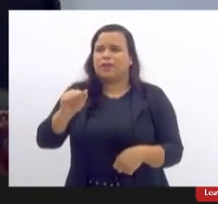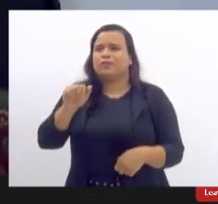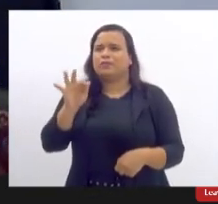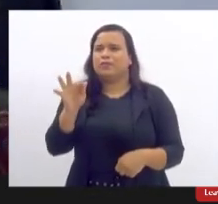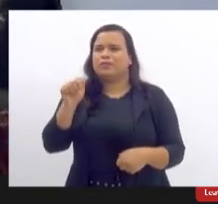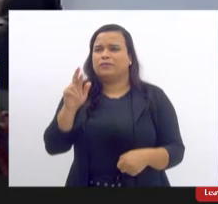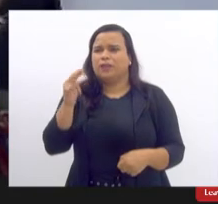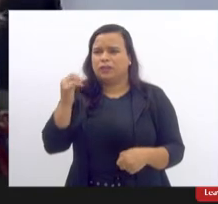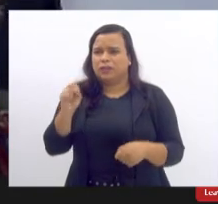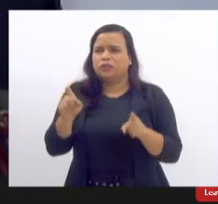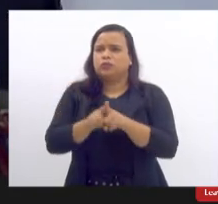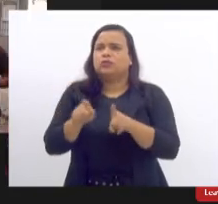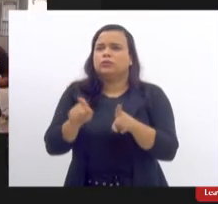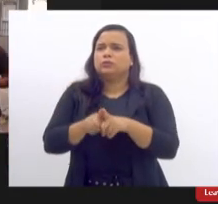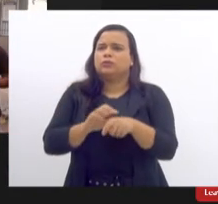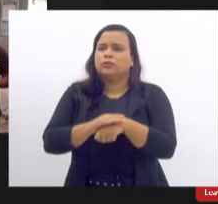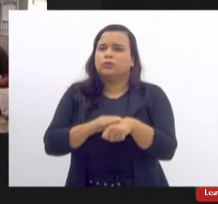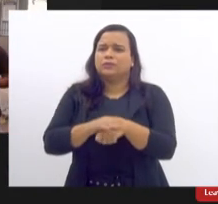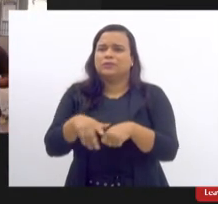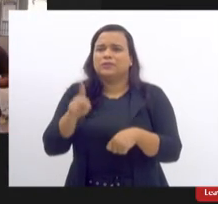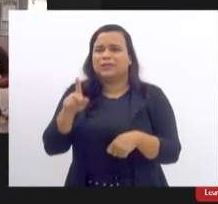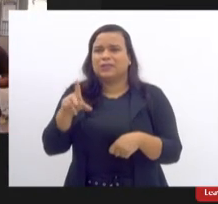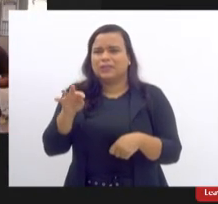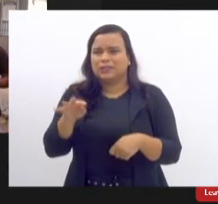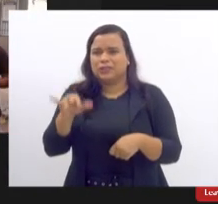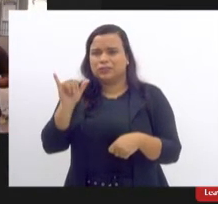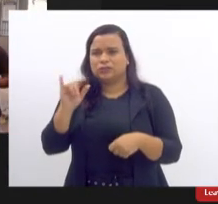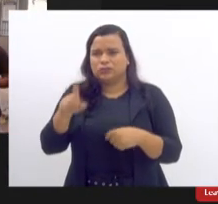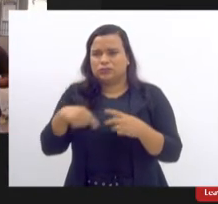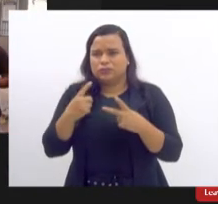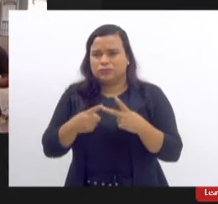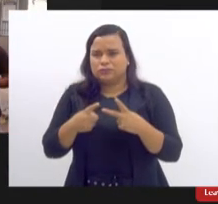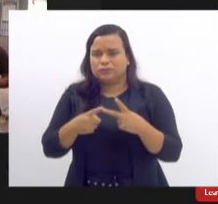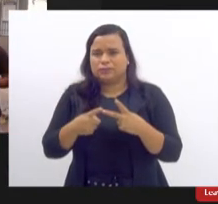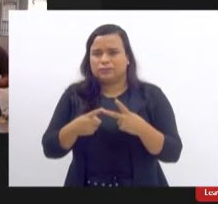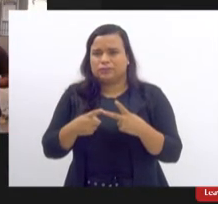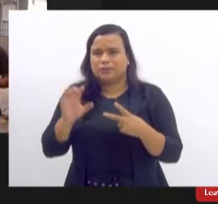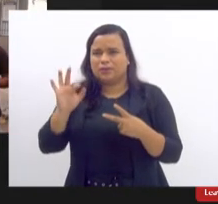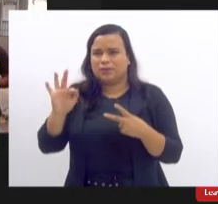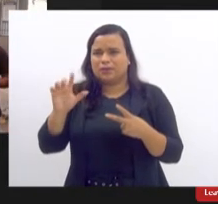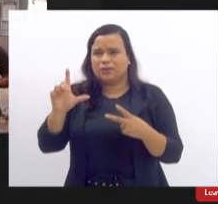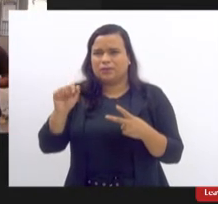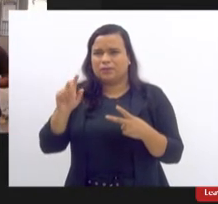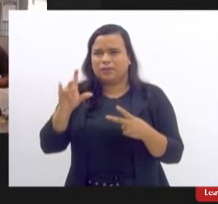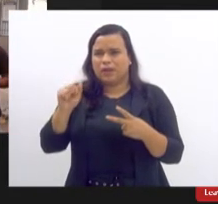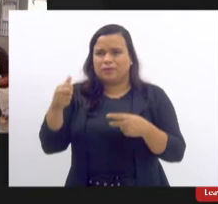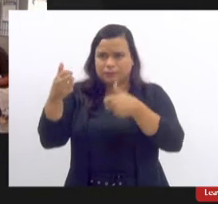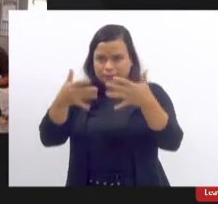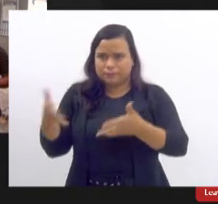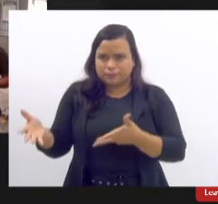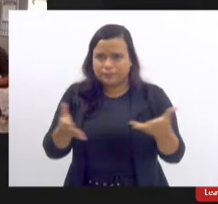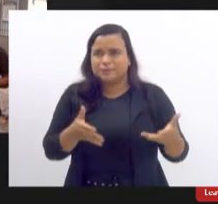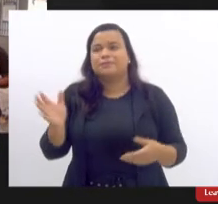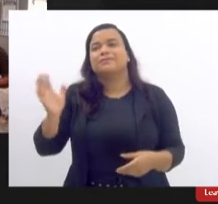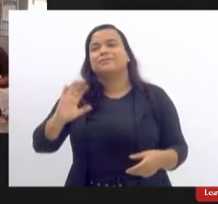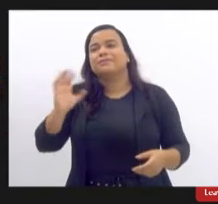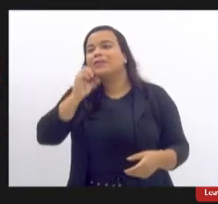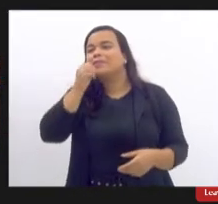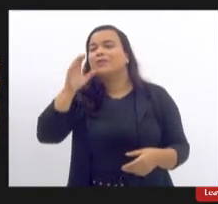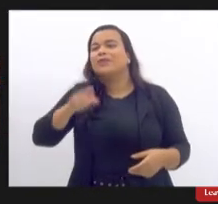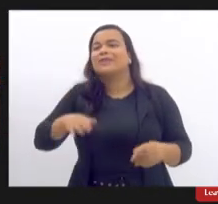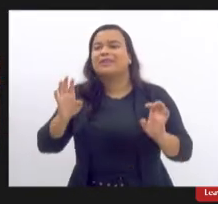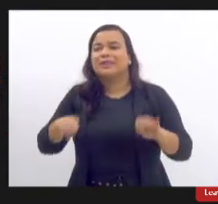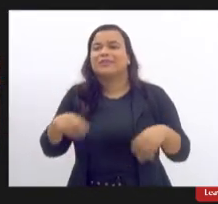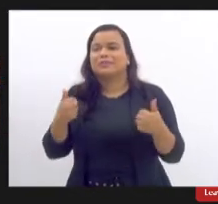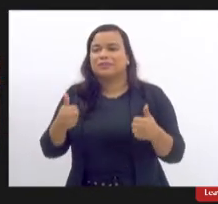seguida a aqui de Crawford Flávia a palavra é sua boa tarde a todos